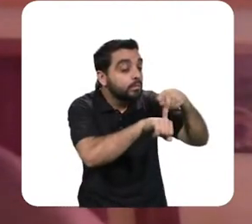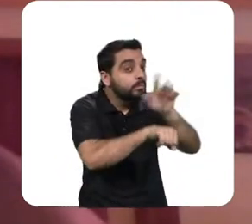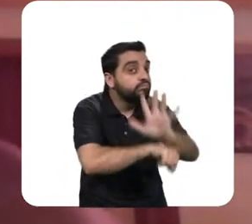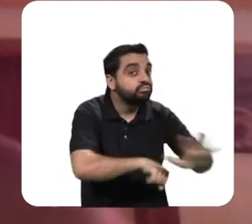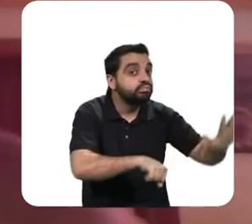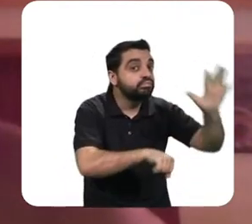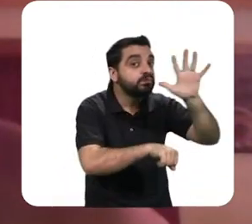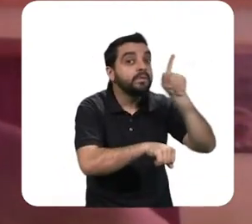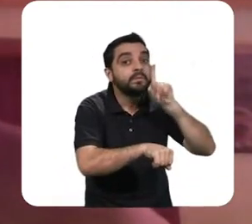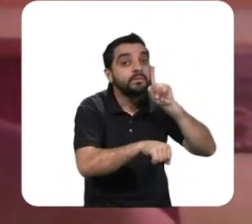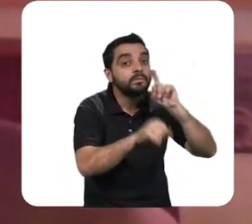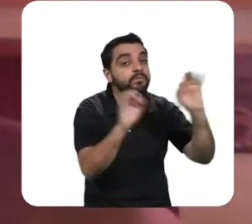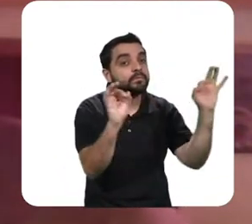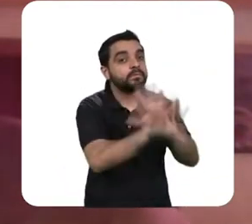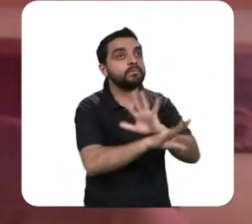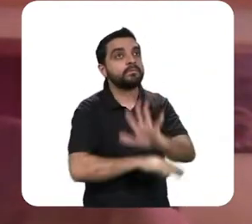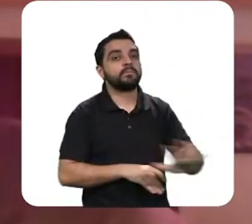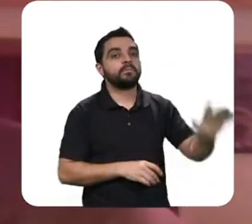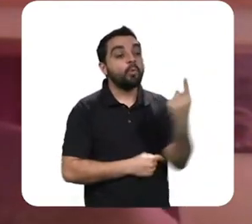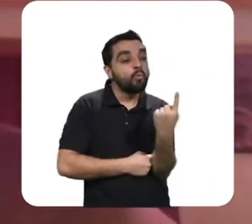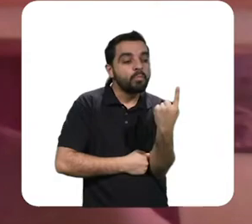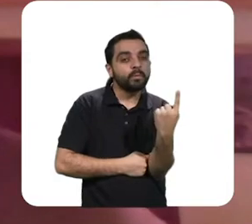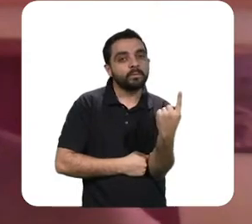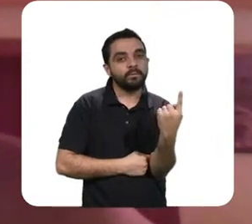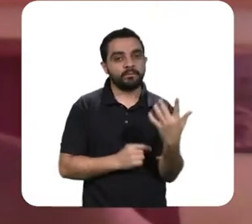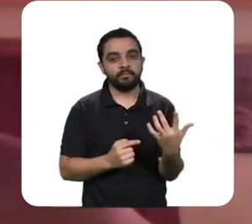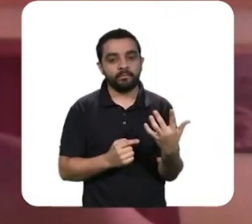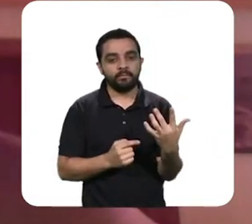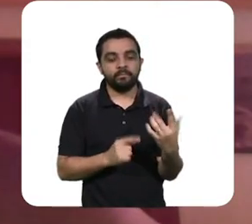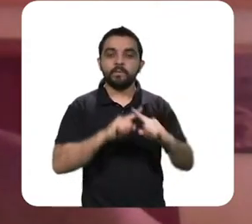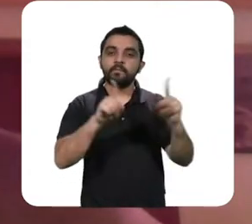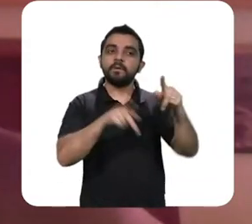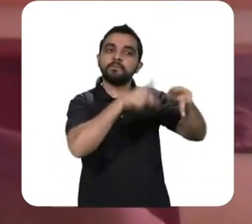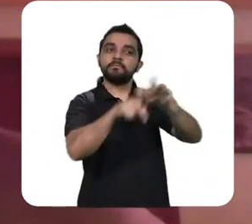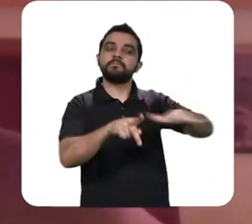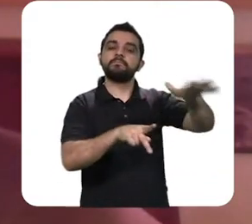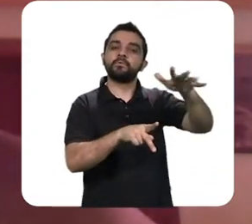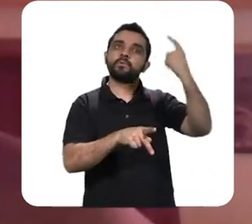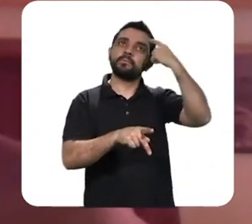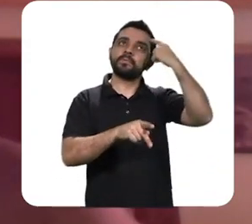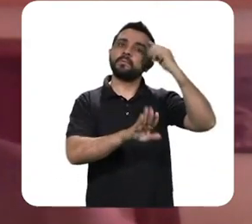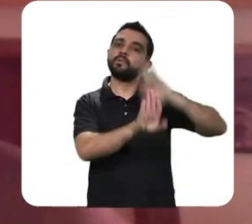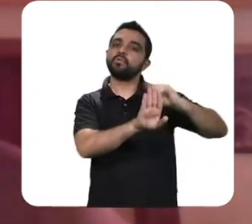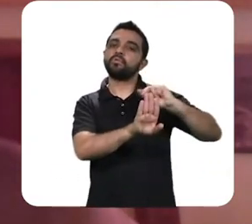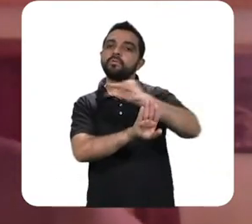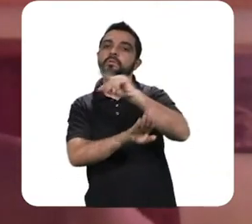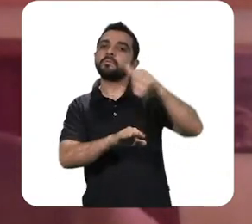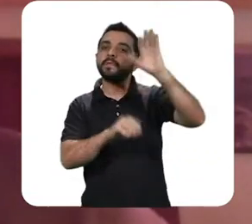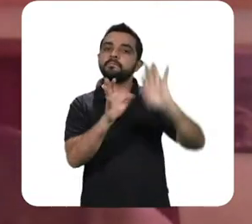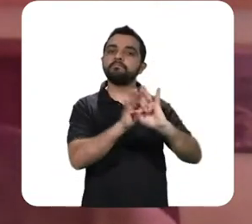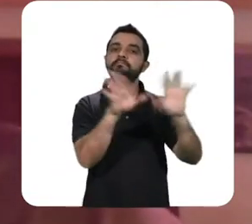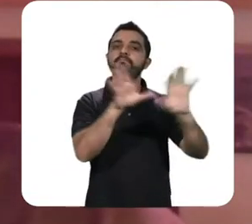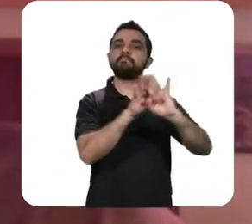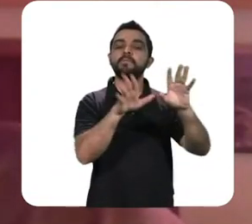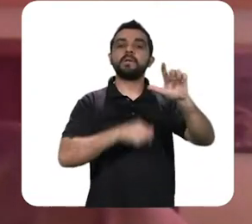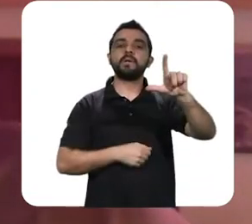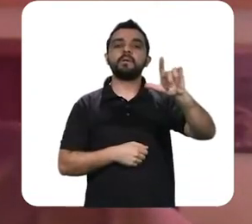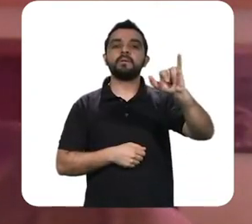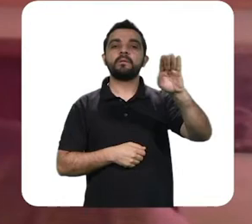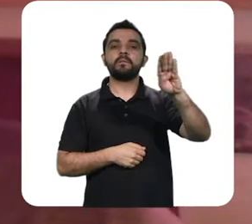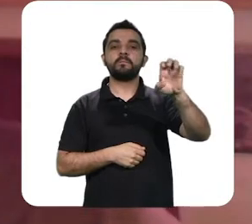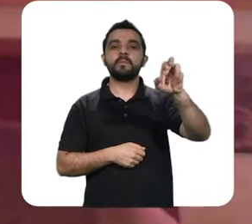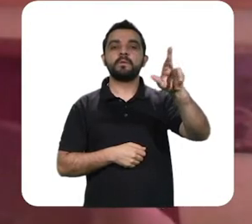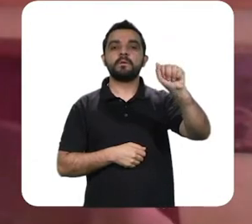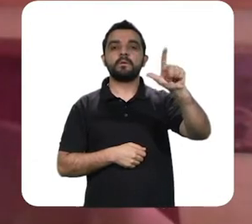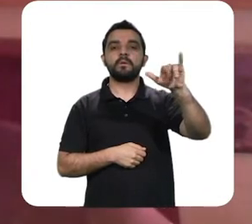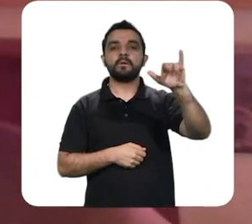Esse imbroglio com relação ao pence da intervenção do Estado na economia se arrasta com idas e vindas,